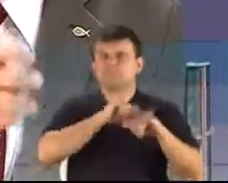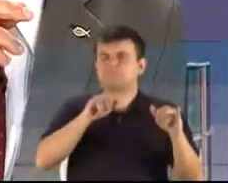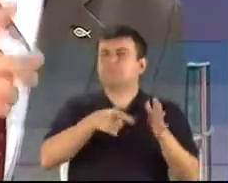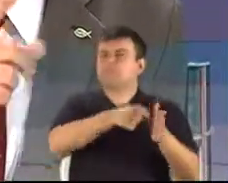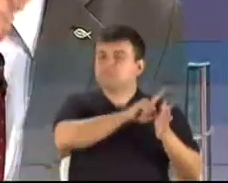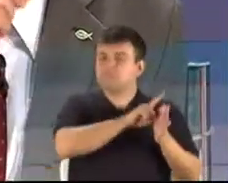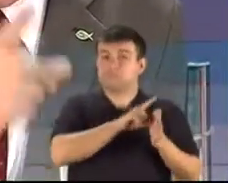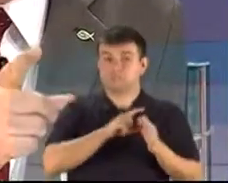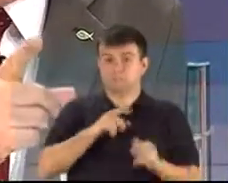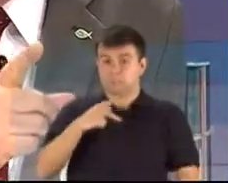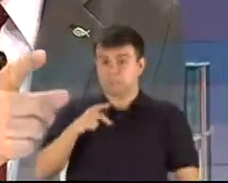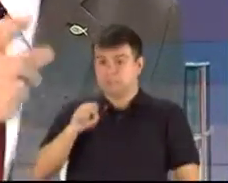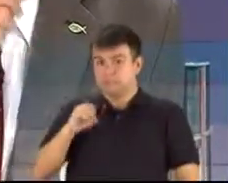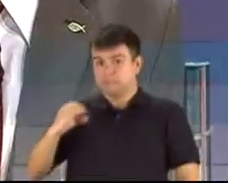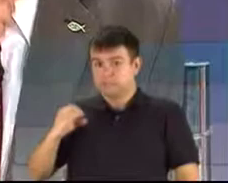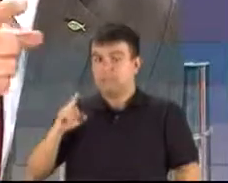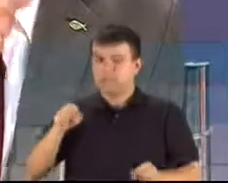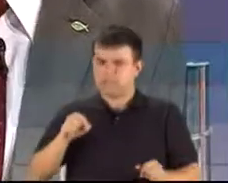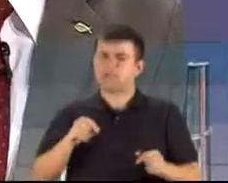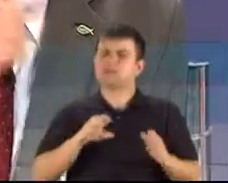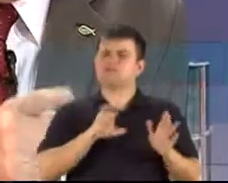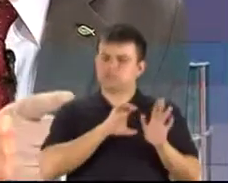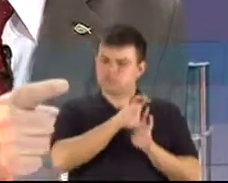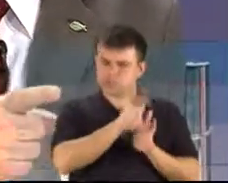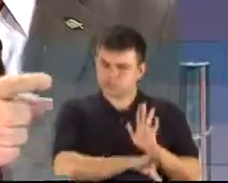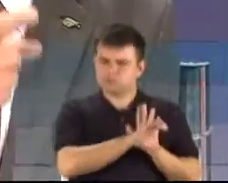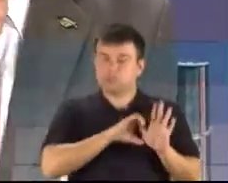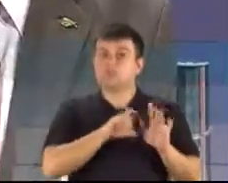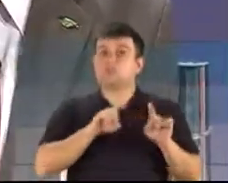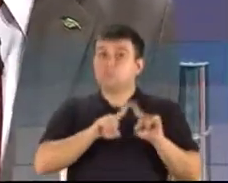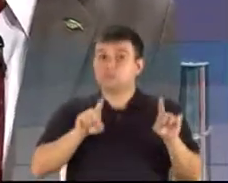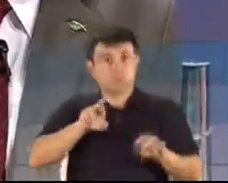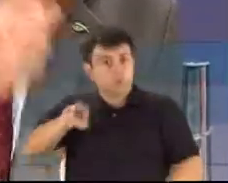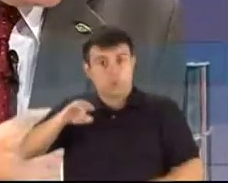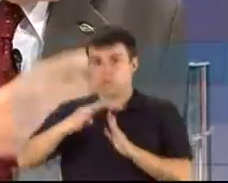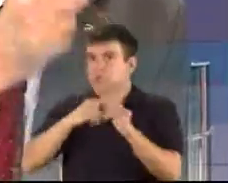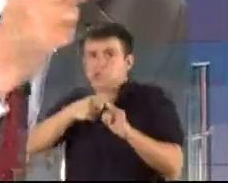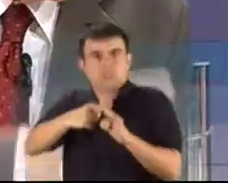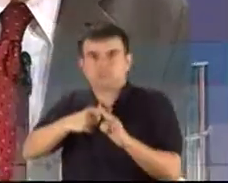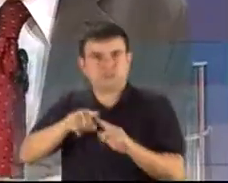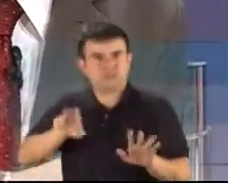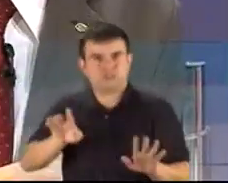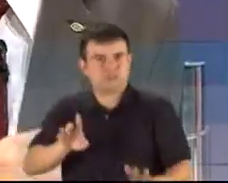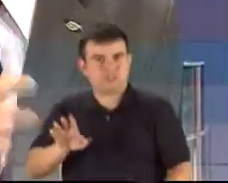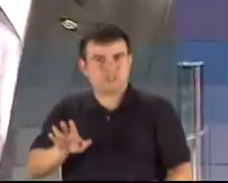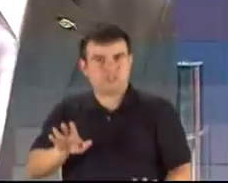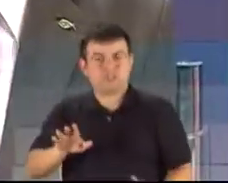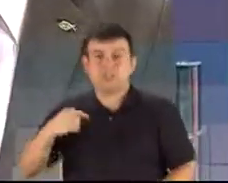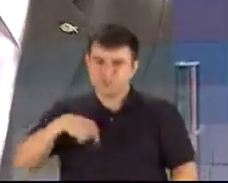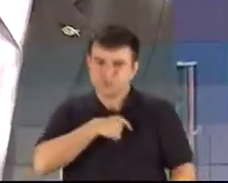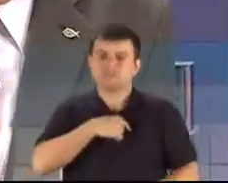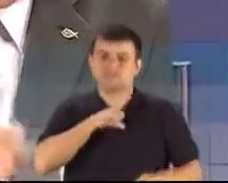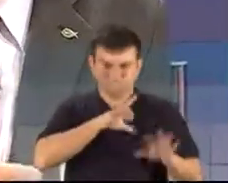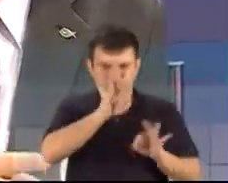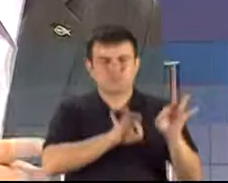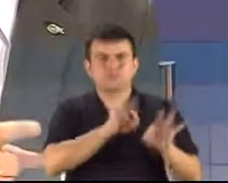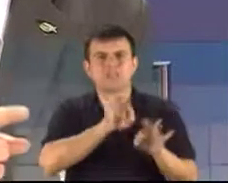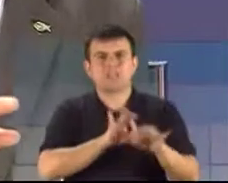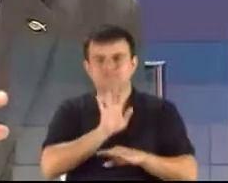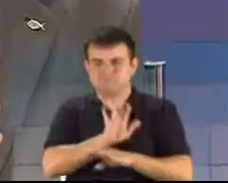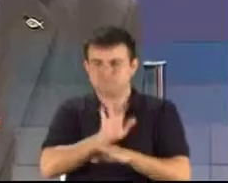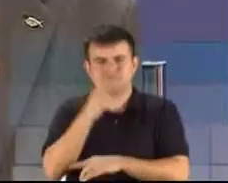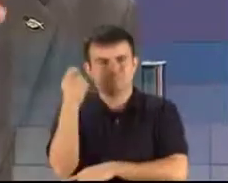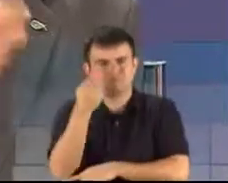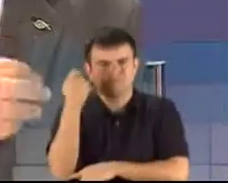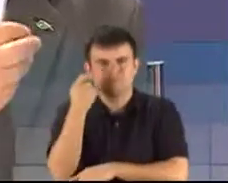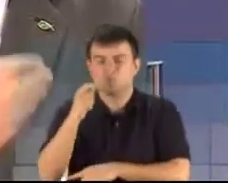cristão, mas ele não é uma igreja. Ele é um partido que tem projetos, que está aqui para ajudar na recuperação do Rio Grande, para governar junto com o